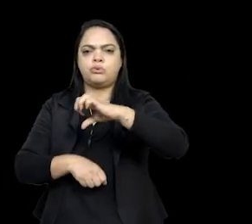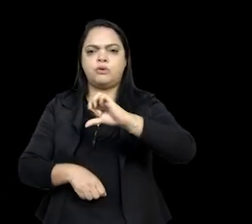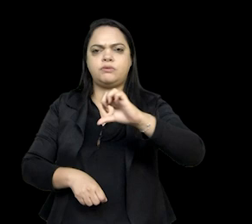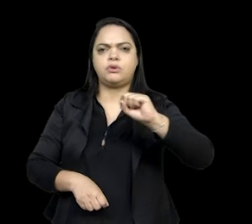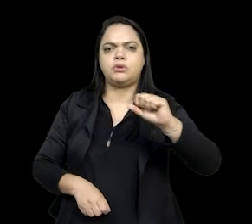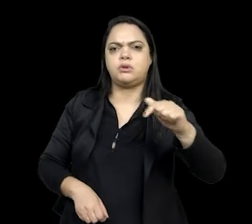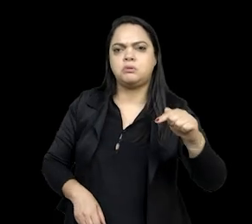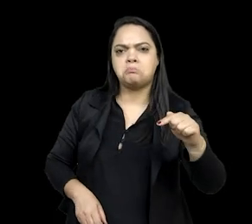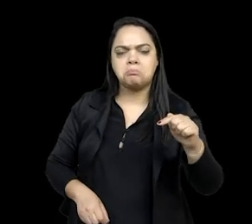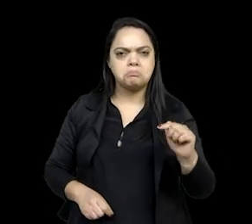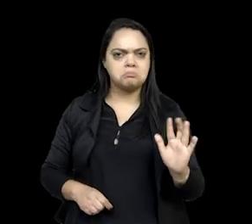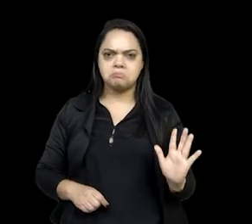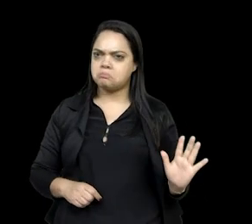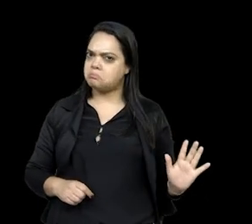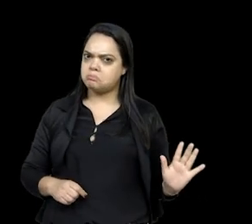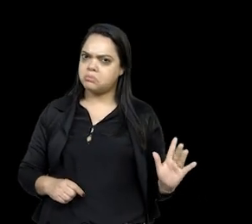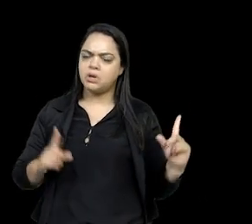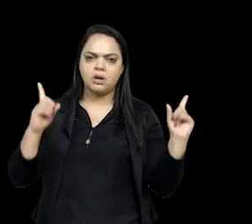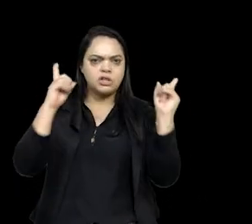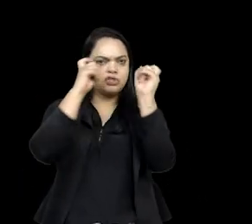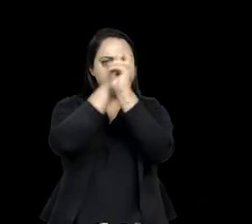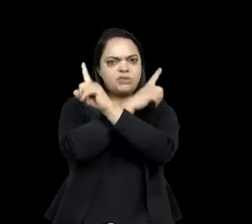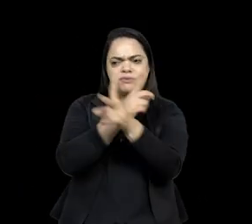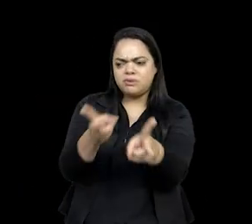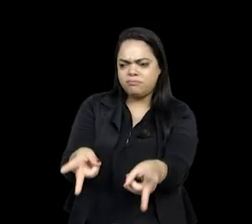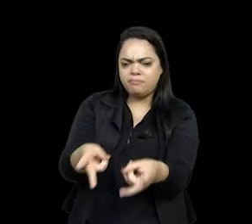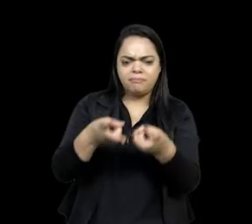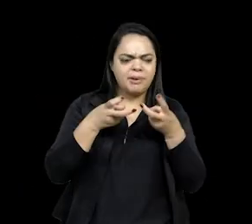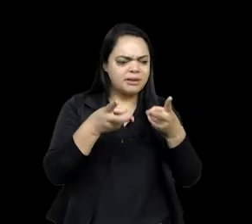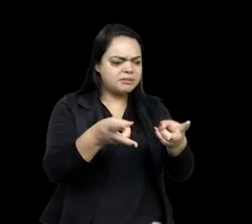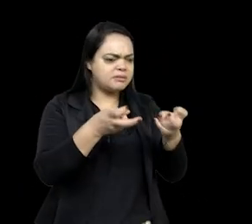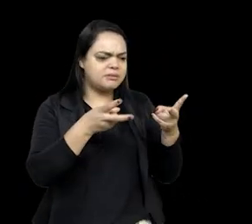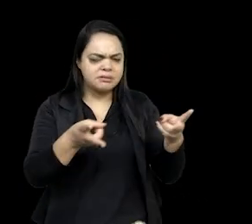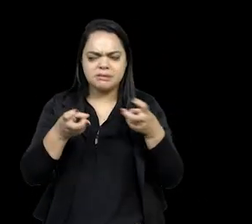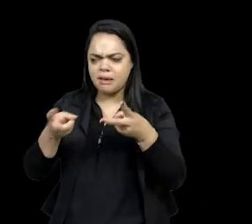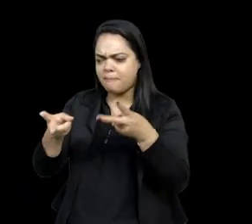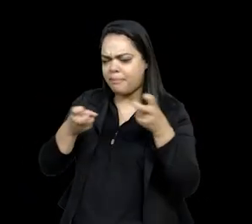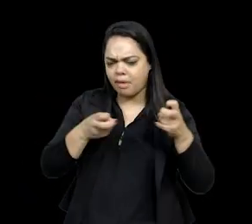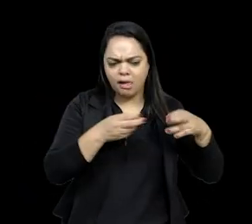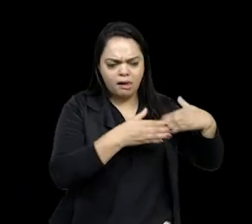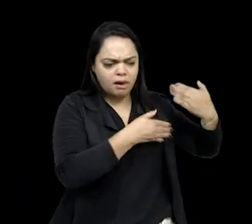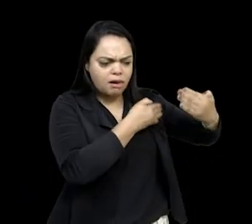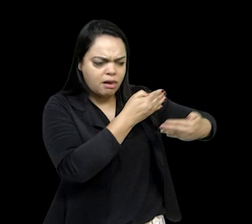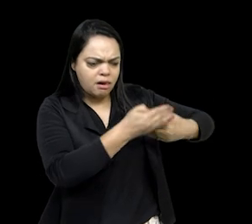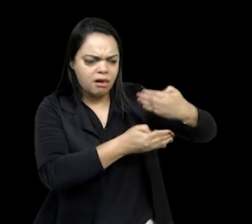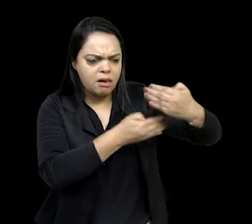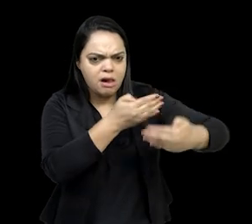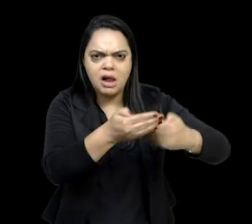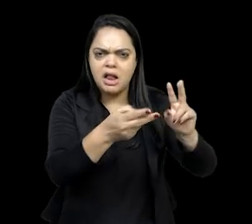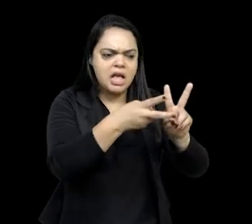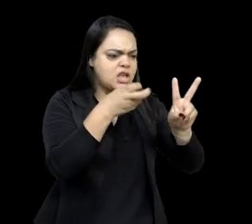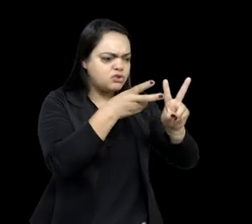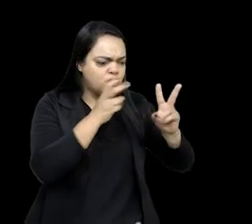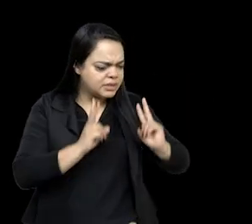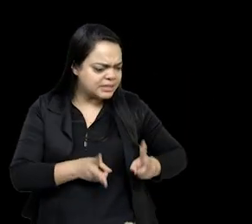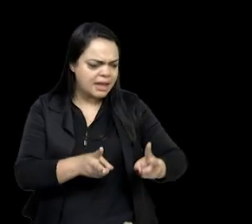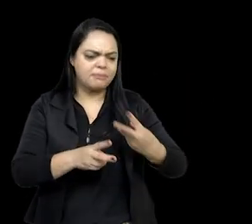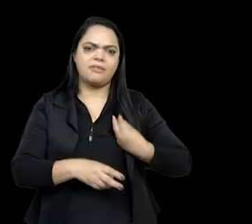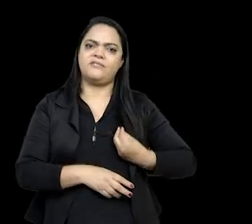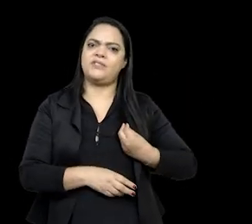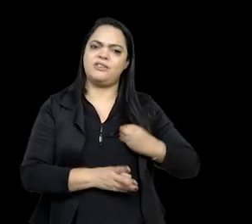Então, esses... Acho que tem uma grande dificuldade em perceber a história indígena como onipresente, né, é